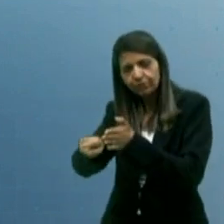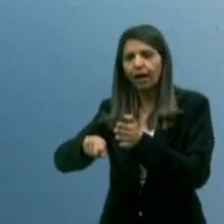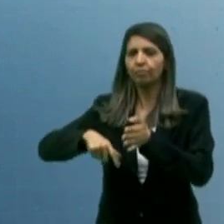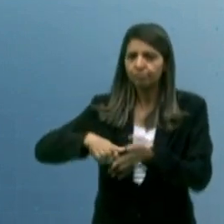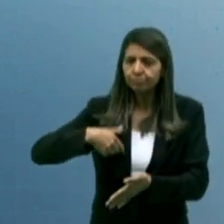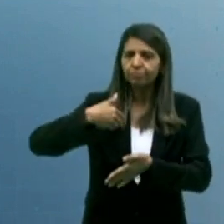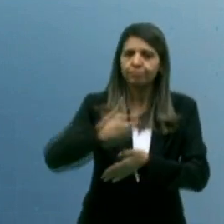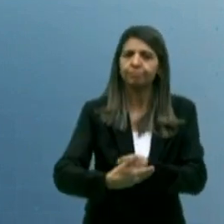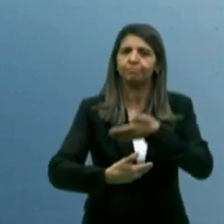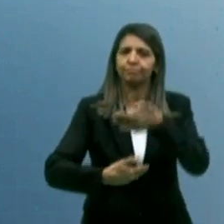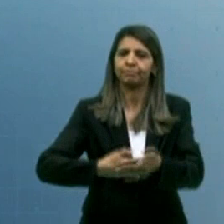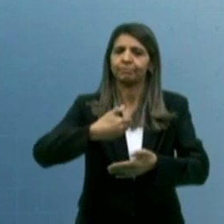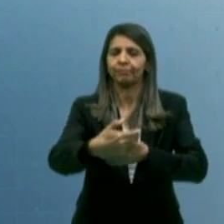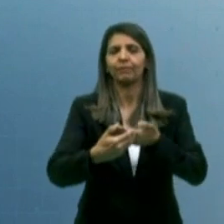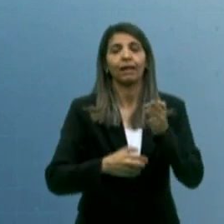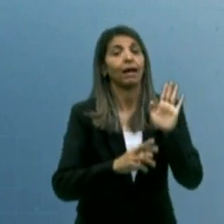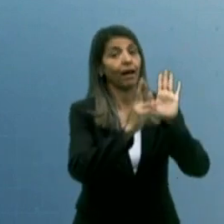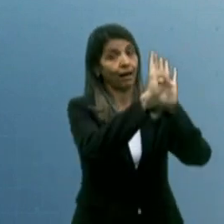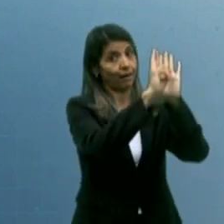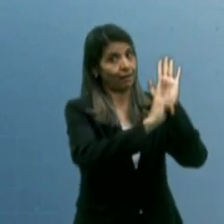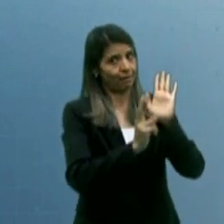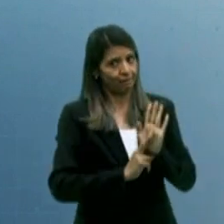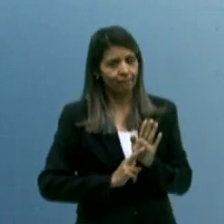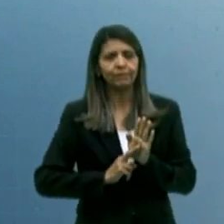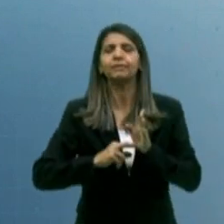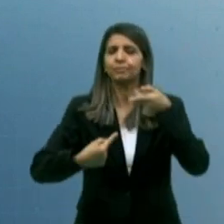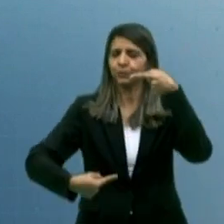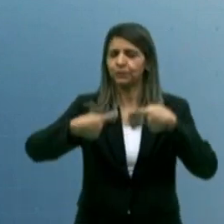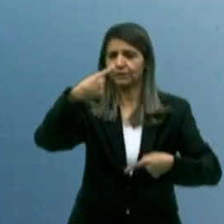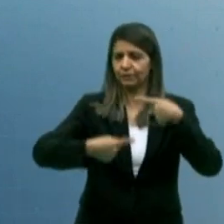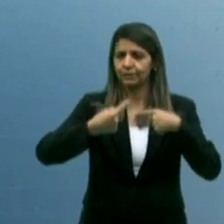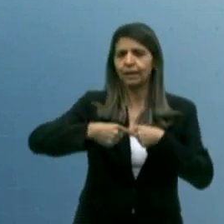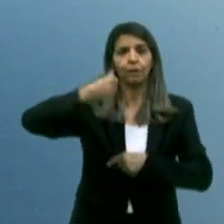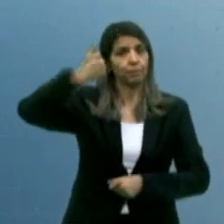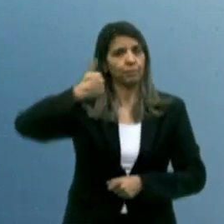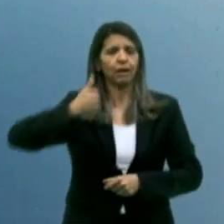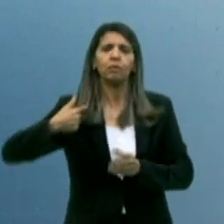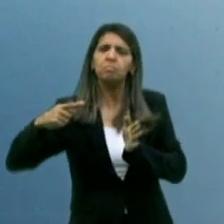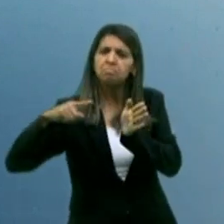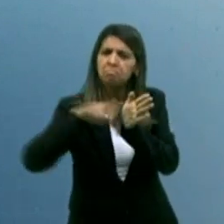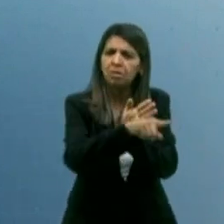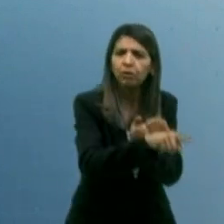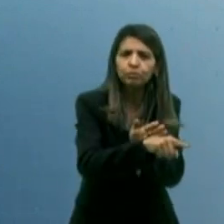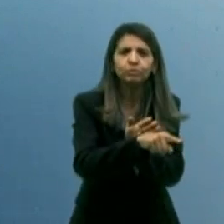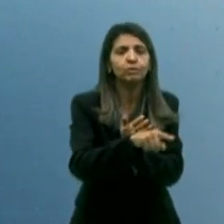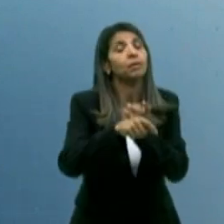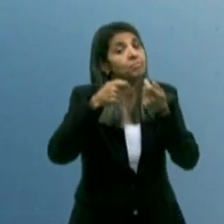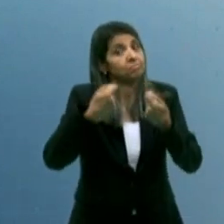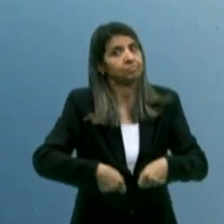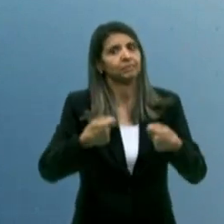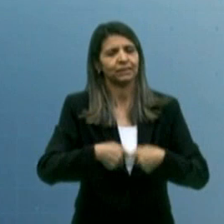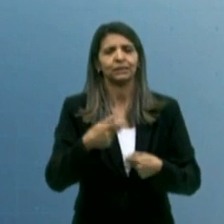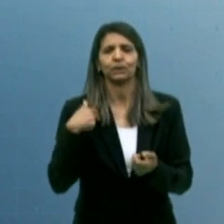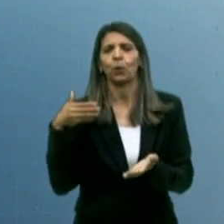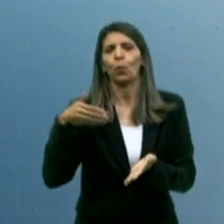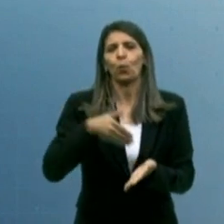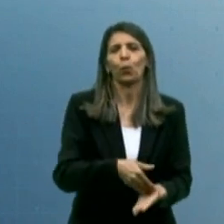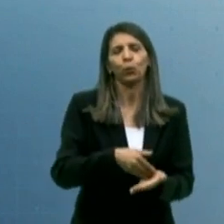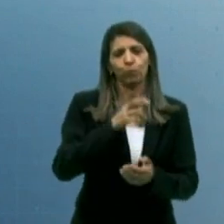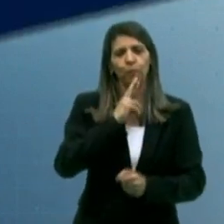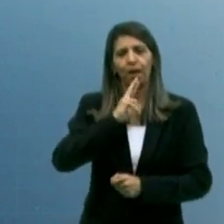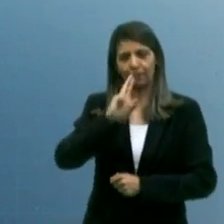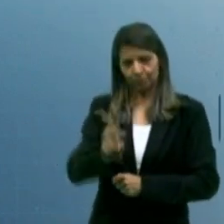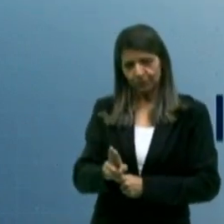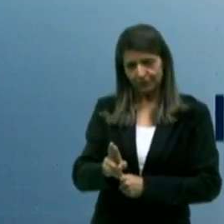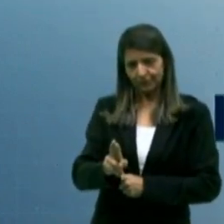por diante. Pelas regras deste debate, o primeiro a perguntar será obrigatoriamente o último a responder.